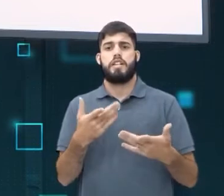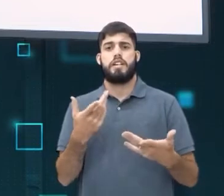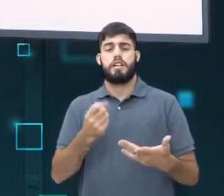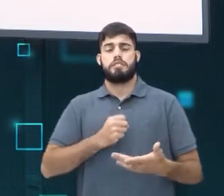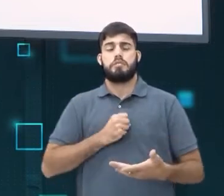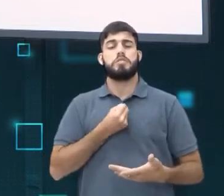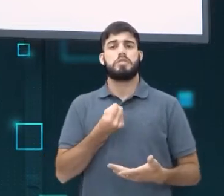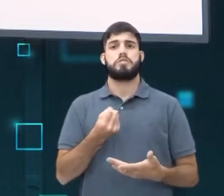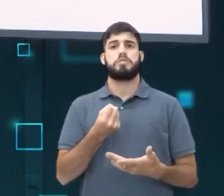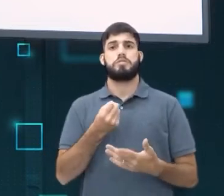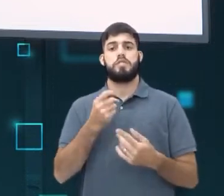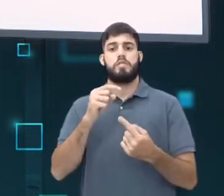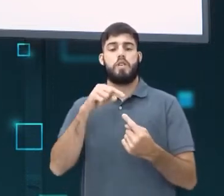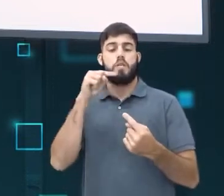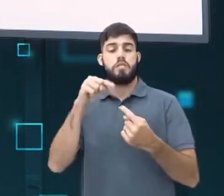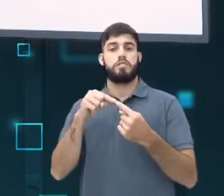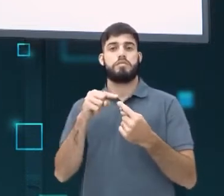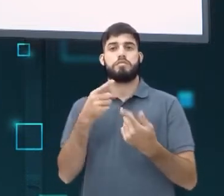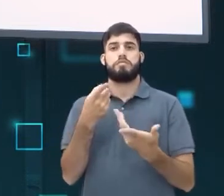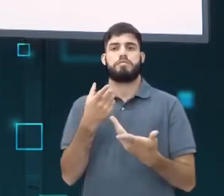voltado para uma pessoa.